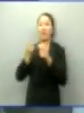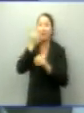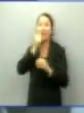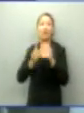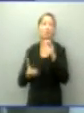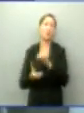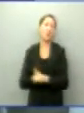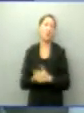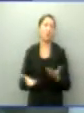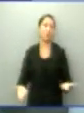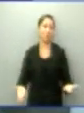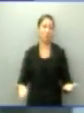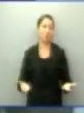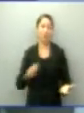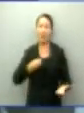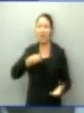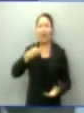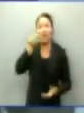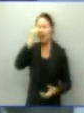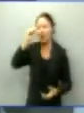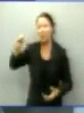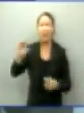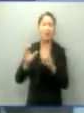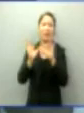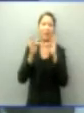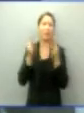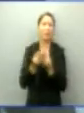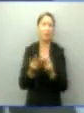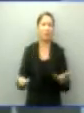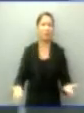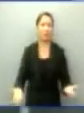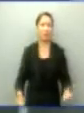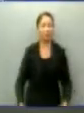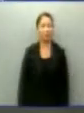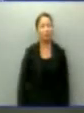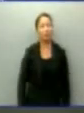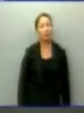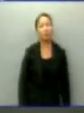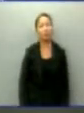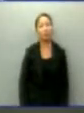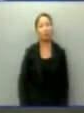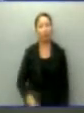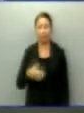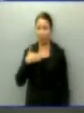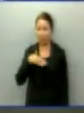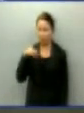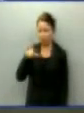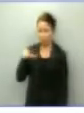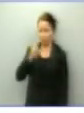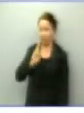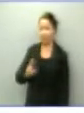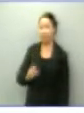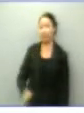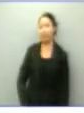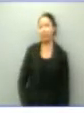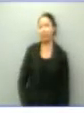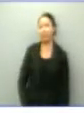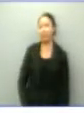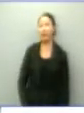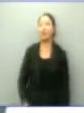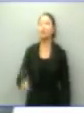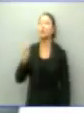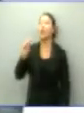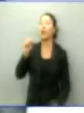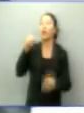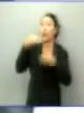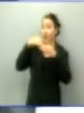desrespeitando a mulher, desrespeitando a família a dois matogrossenses. Candidato Lúcio, satisfeito com resposta? Candidato, quem